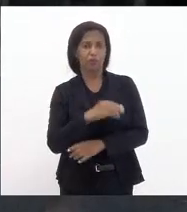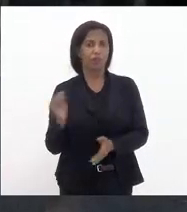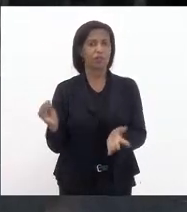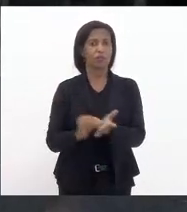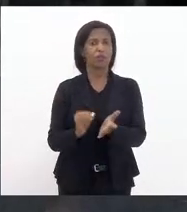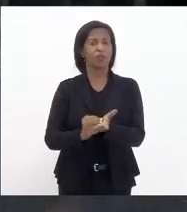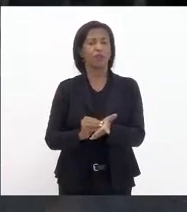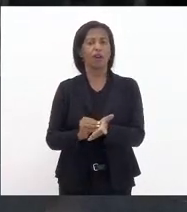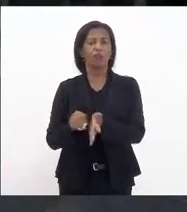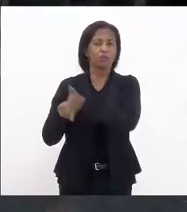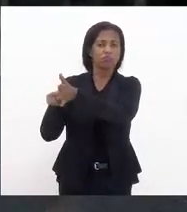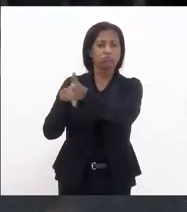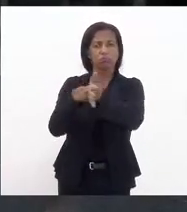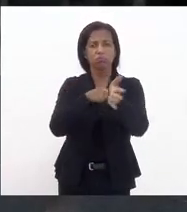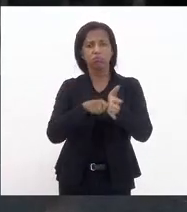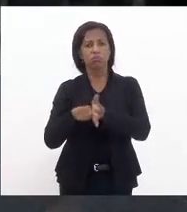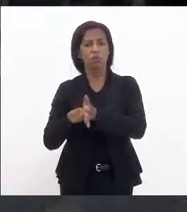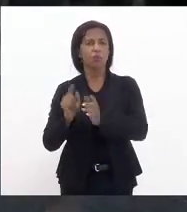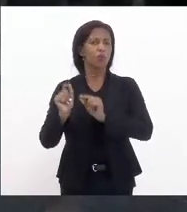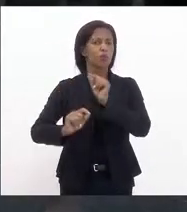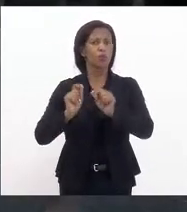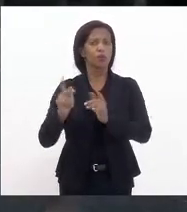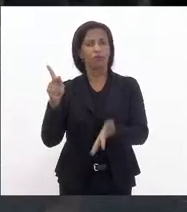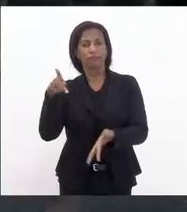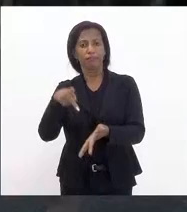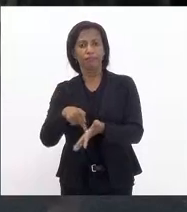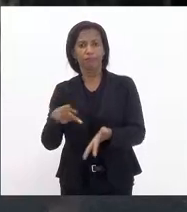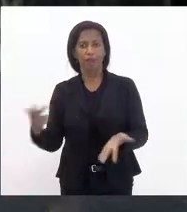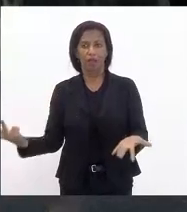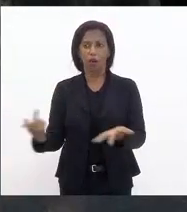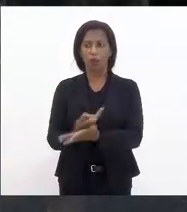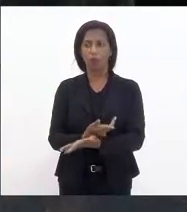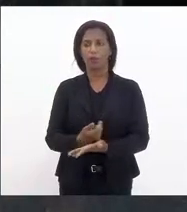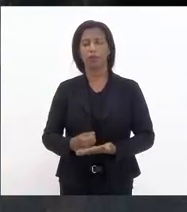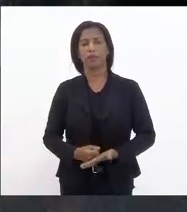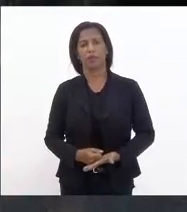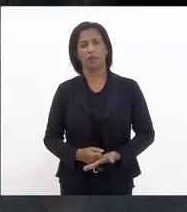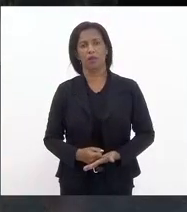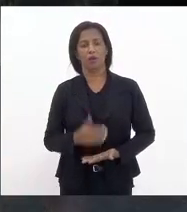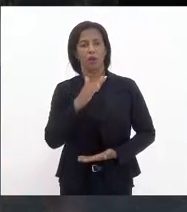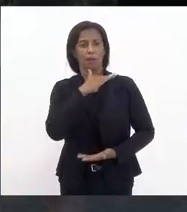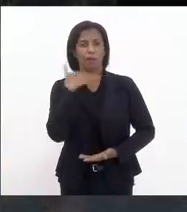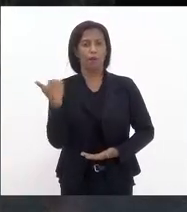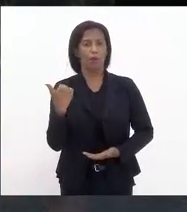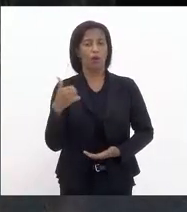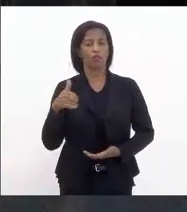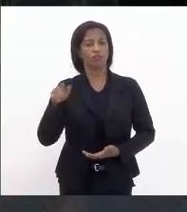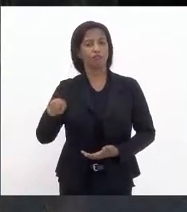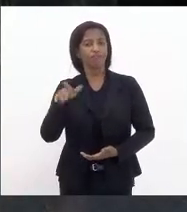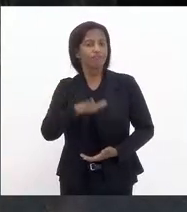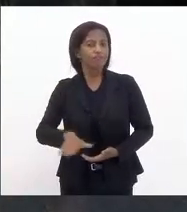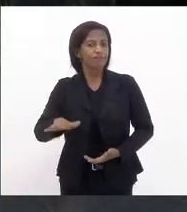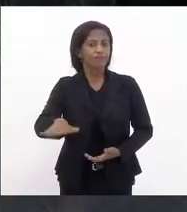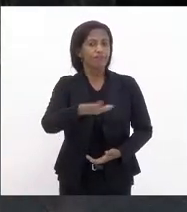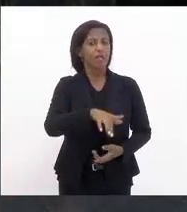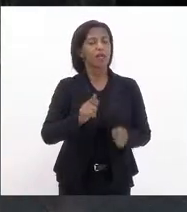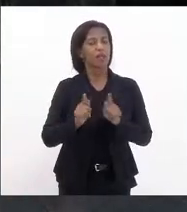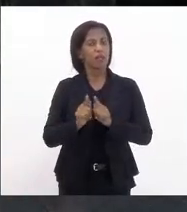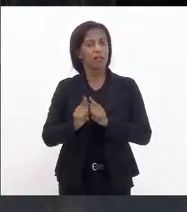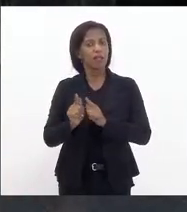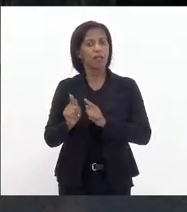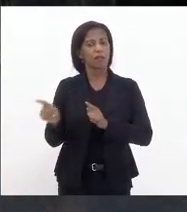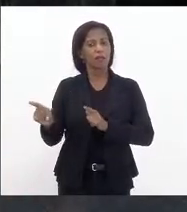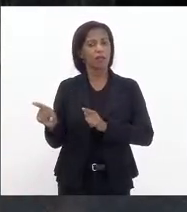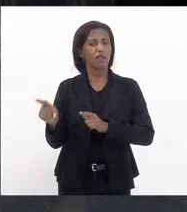falta de investigação sobre o que de fato acarretou a morte dessas crianças e adolescentes dentro das